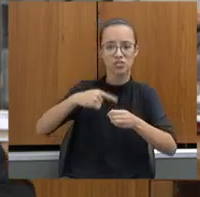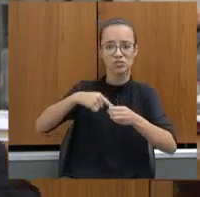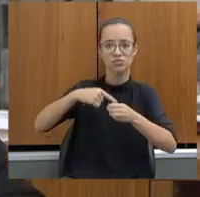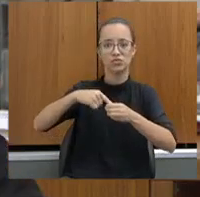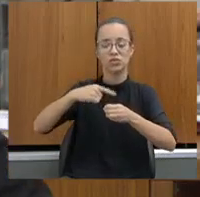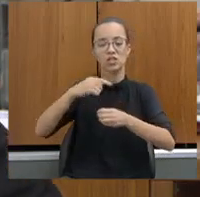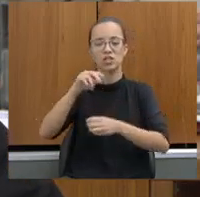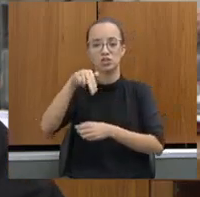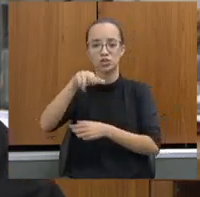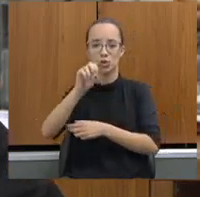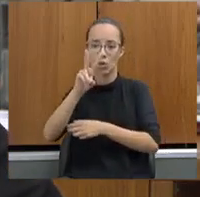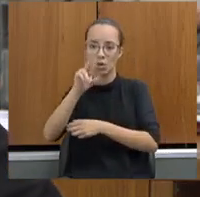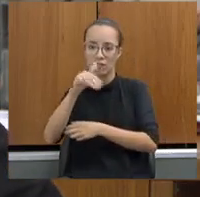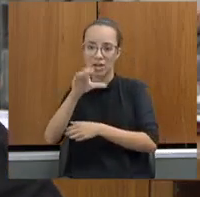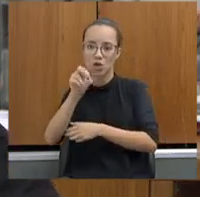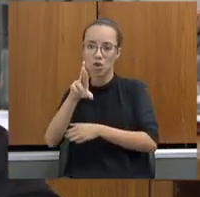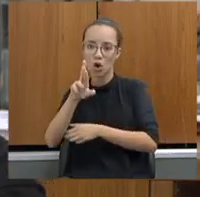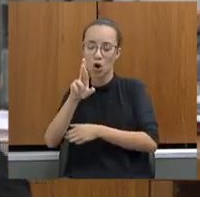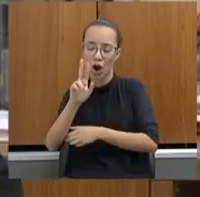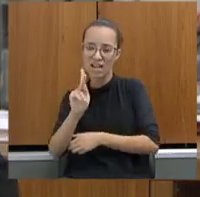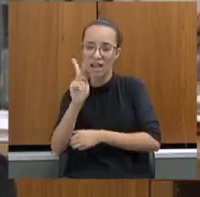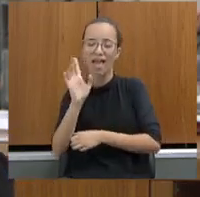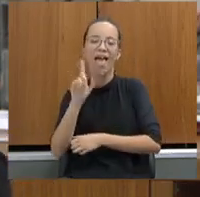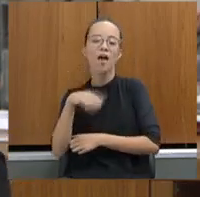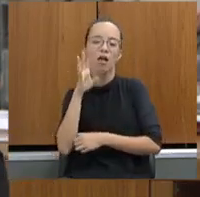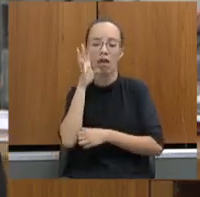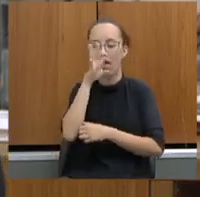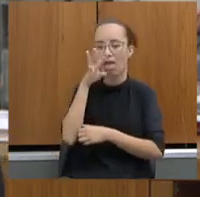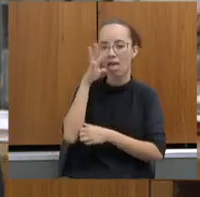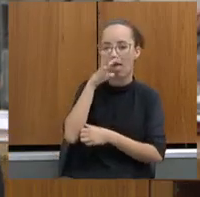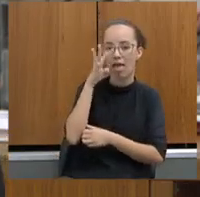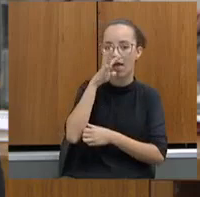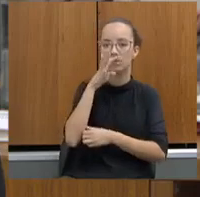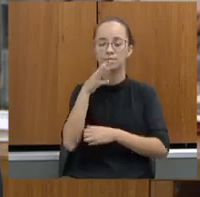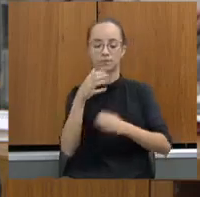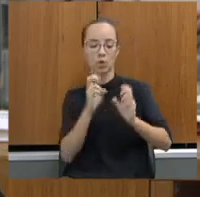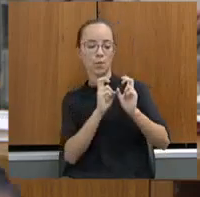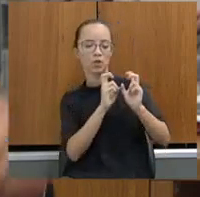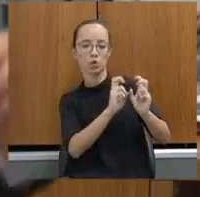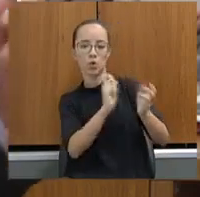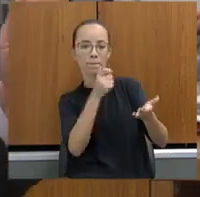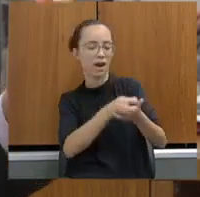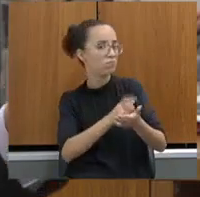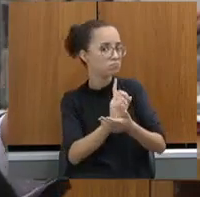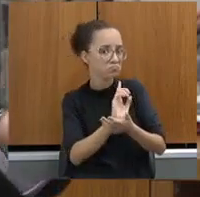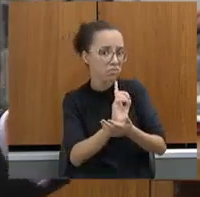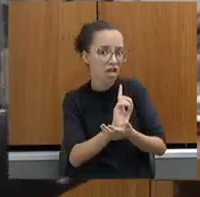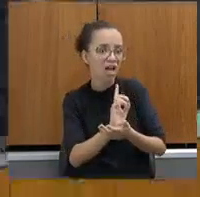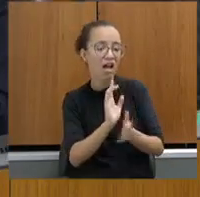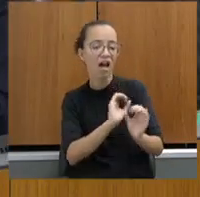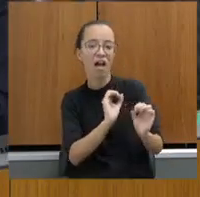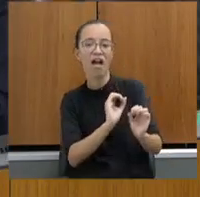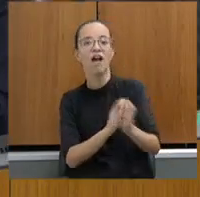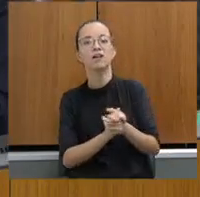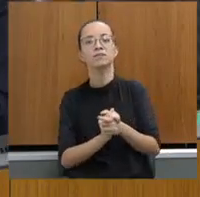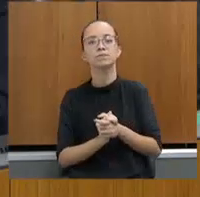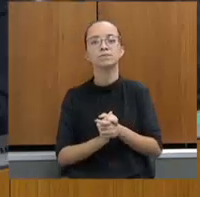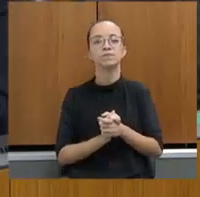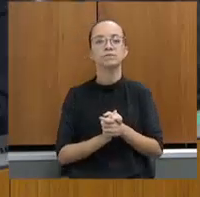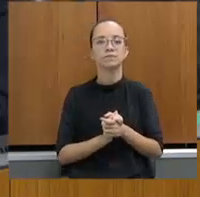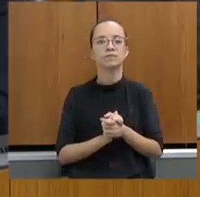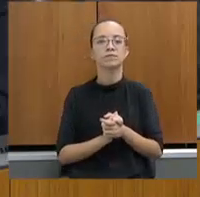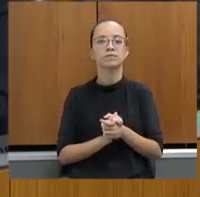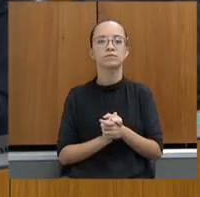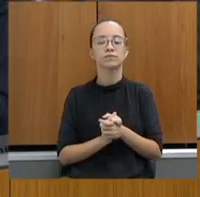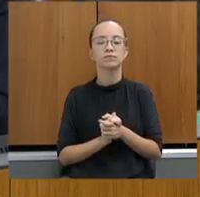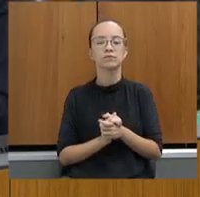podia usar droga no metrô, não precisava pagar a passagem do metrô. E nós estamos fazendo, deputado Sargento Rodrigues, fica